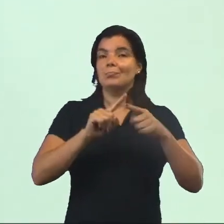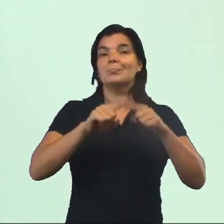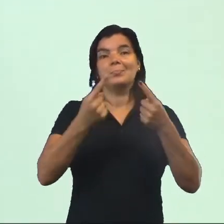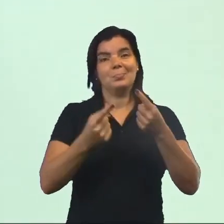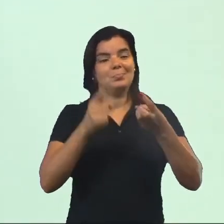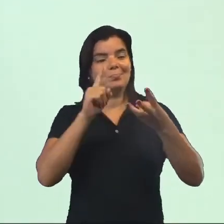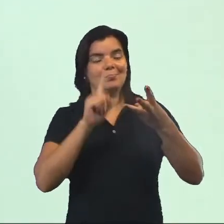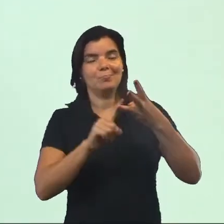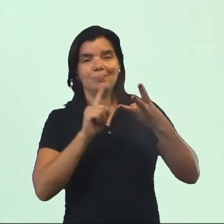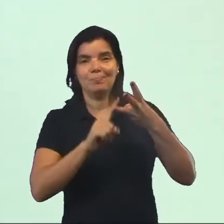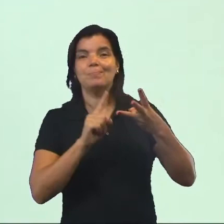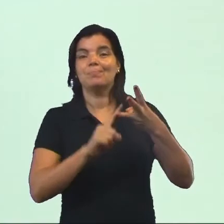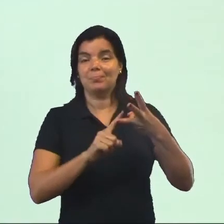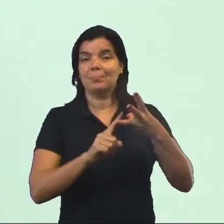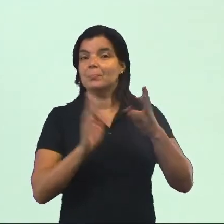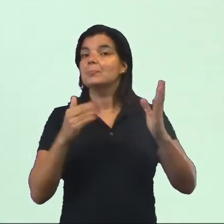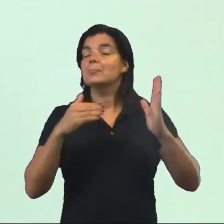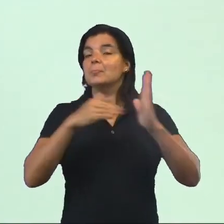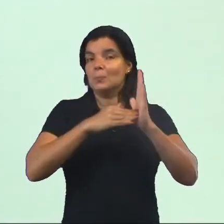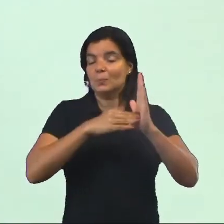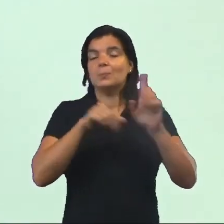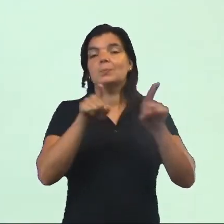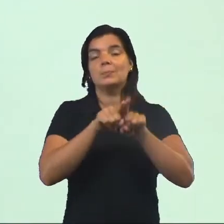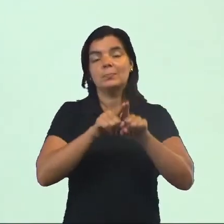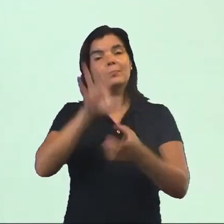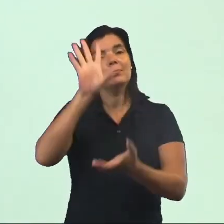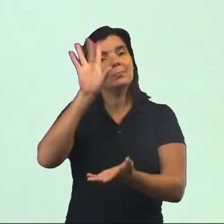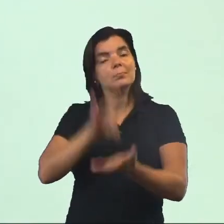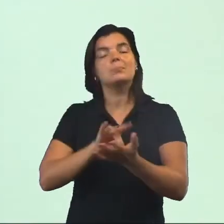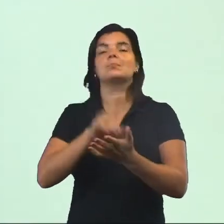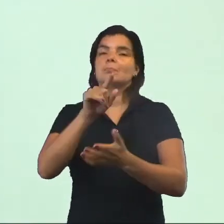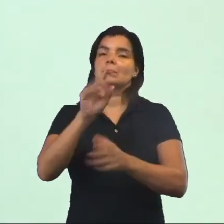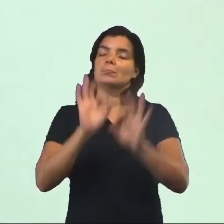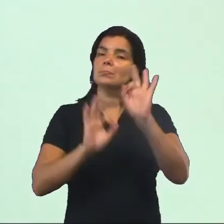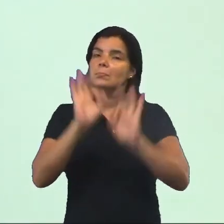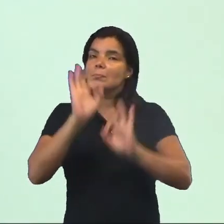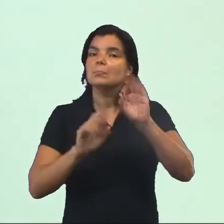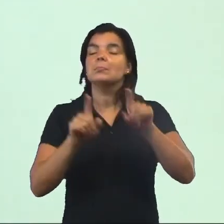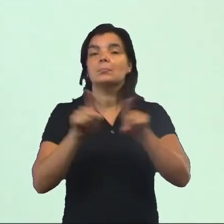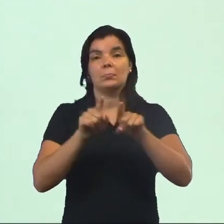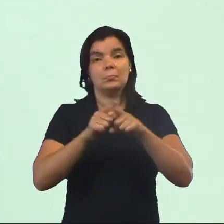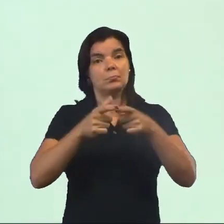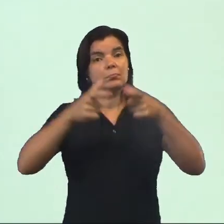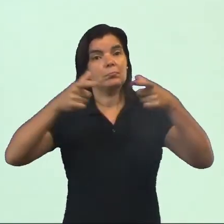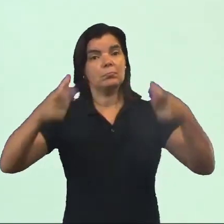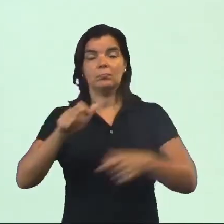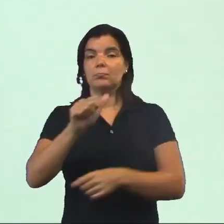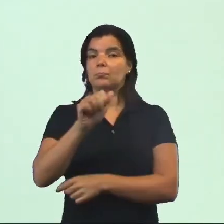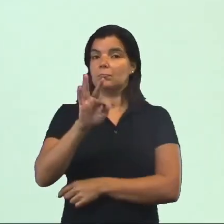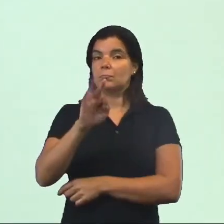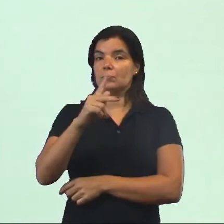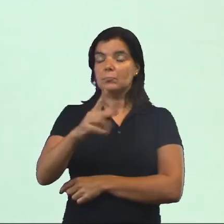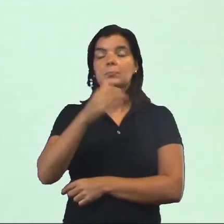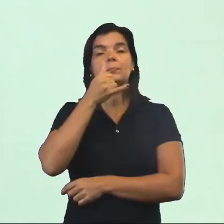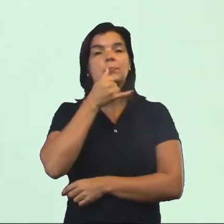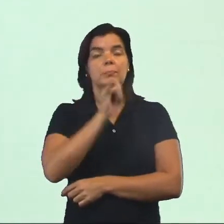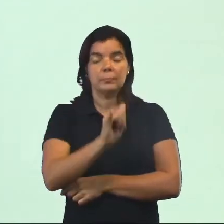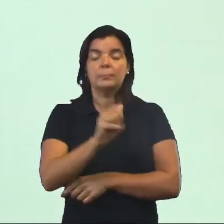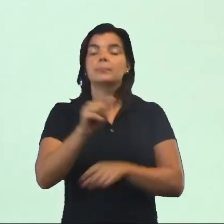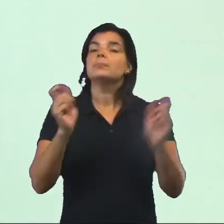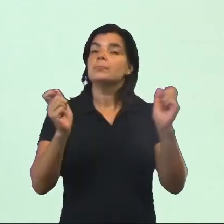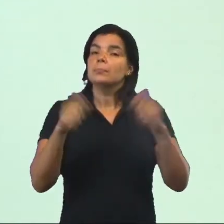fosforilação oxidativa, na última etapa, que, de fato, é produzida uma quantidade massiva de ATP. ATP, de energia,